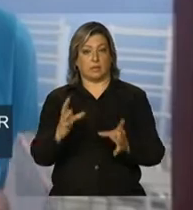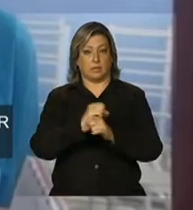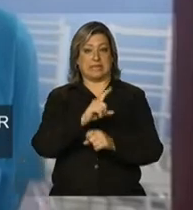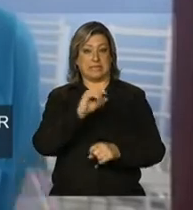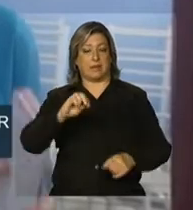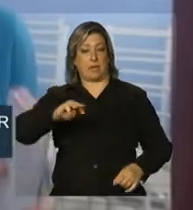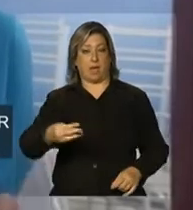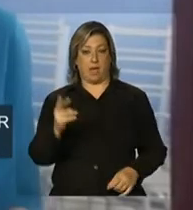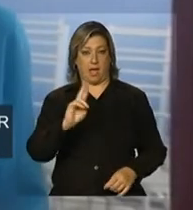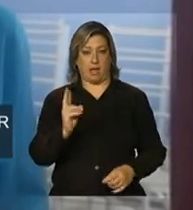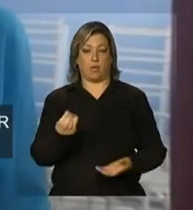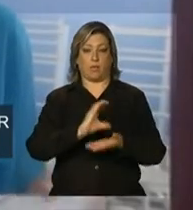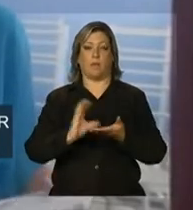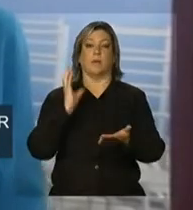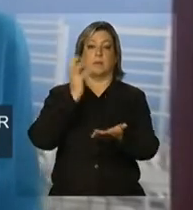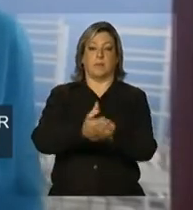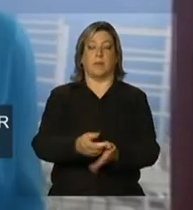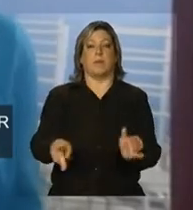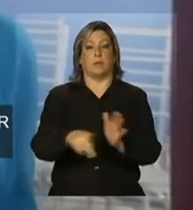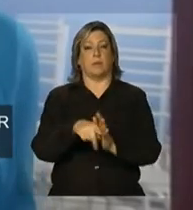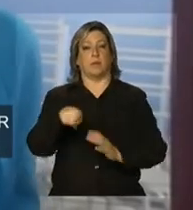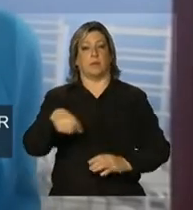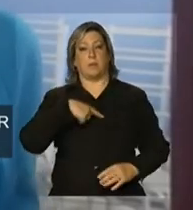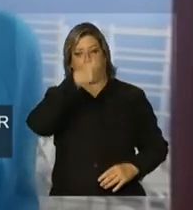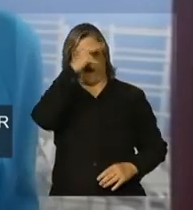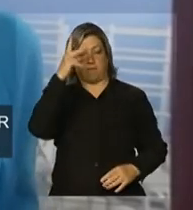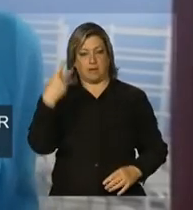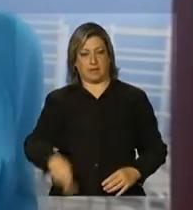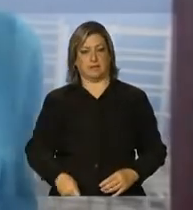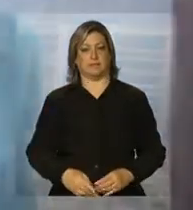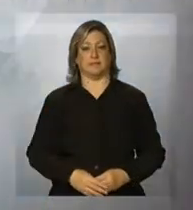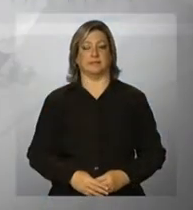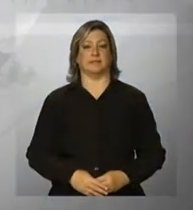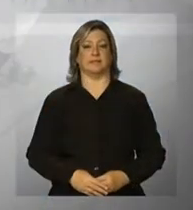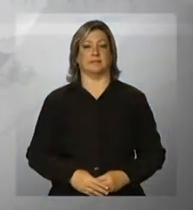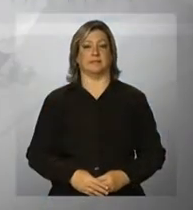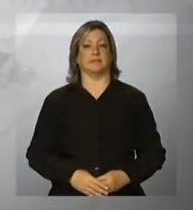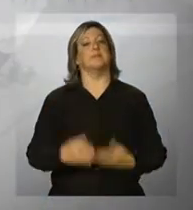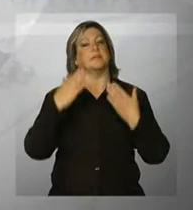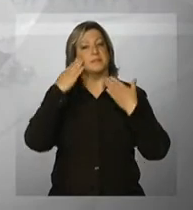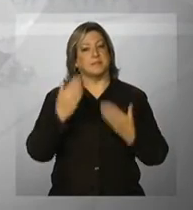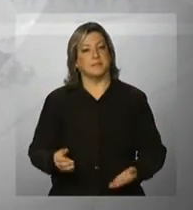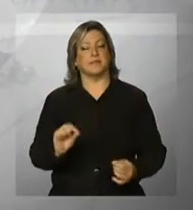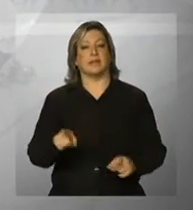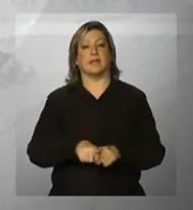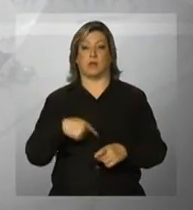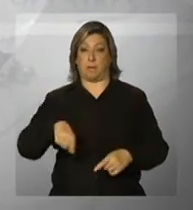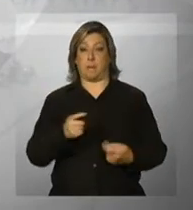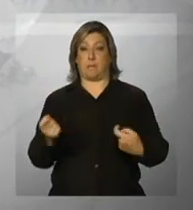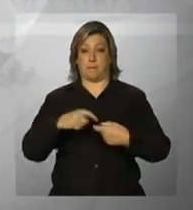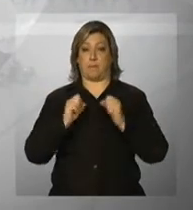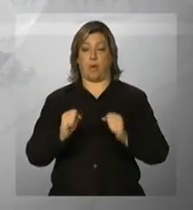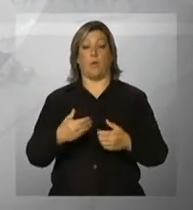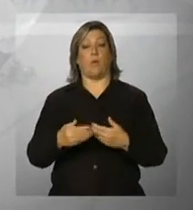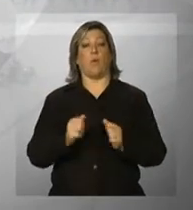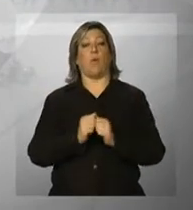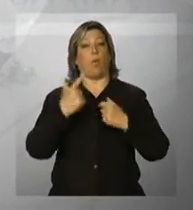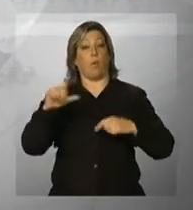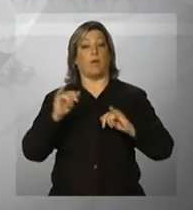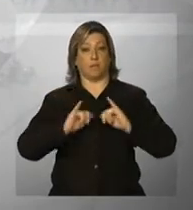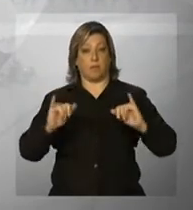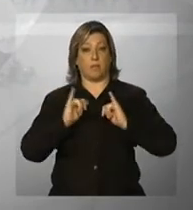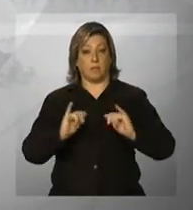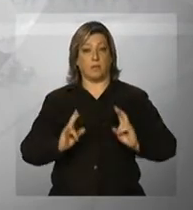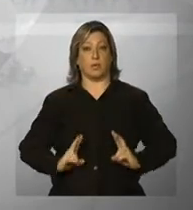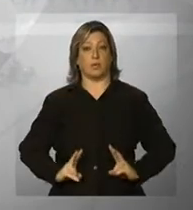milhões de reais, foi custeado pela própria prefeitura. Daniela? Obrigada, Isabela. E nós podemos voltar a qualquer momento